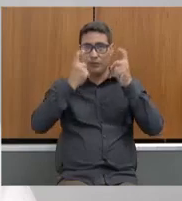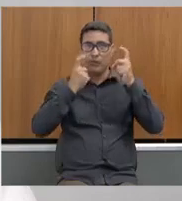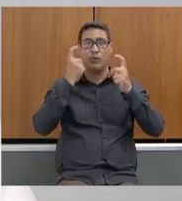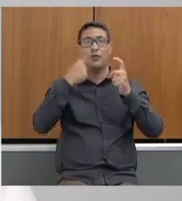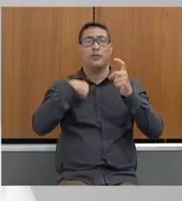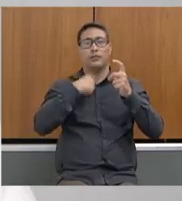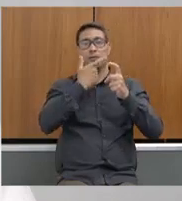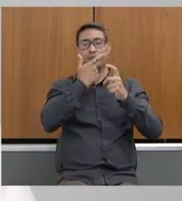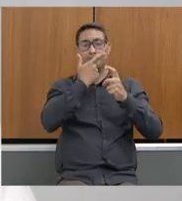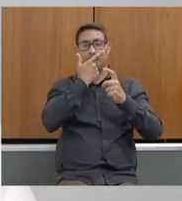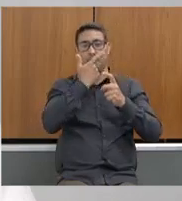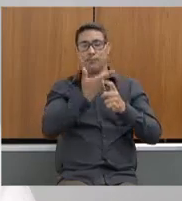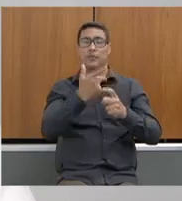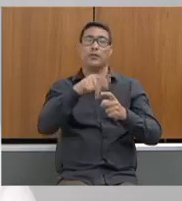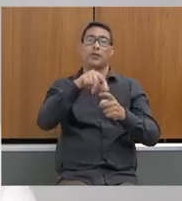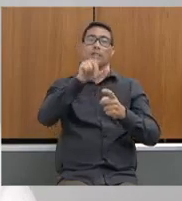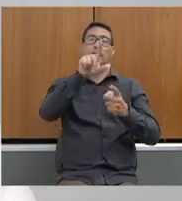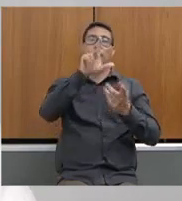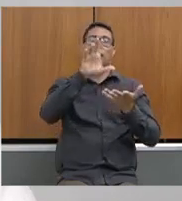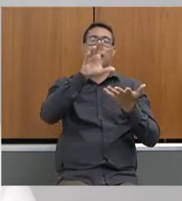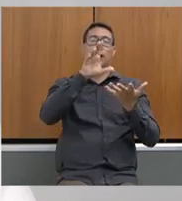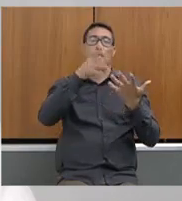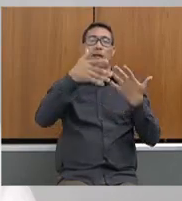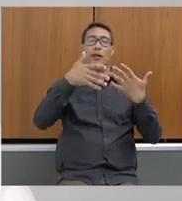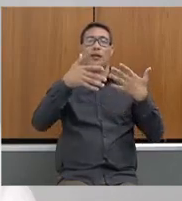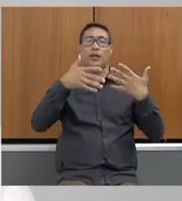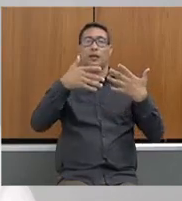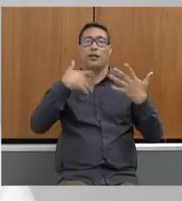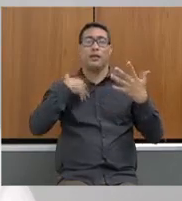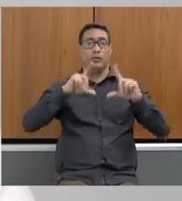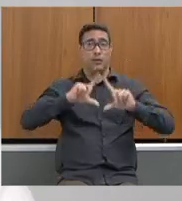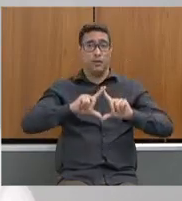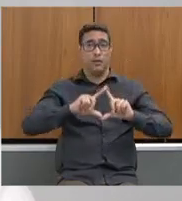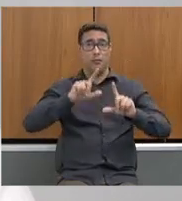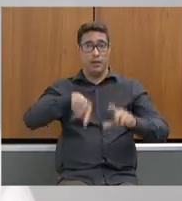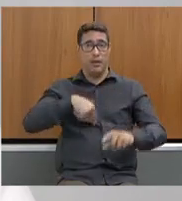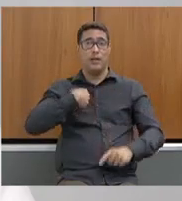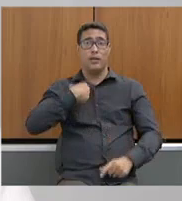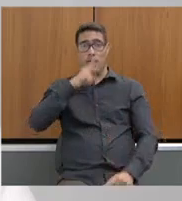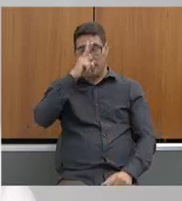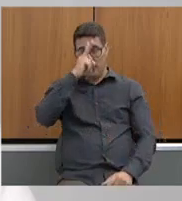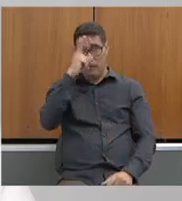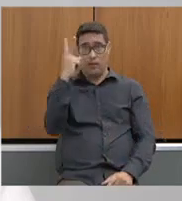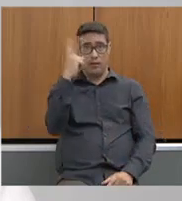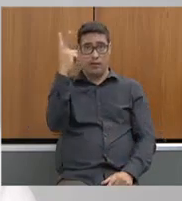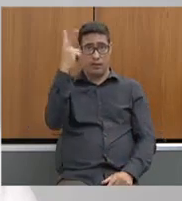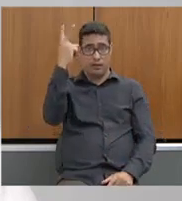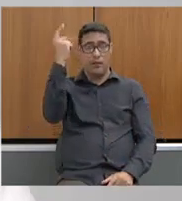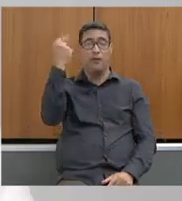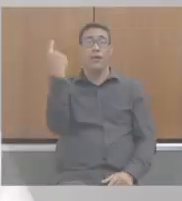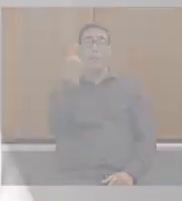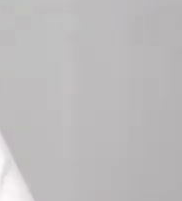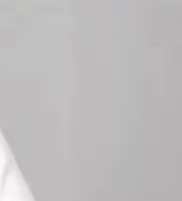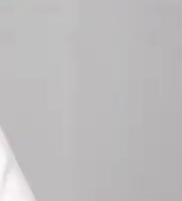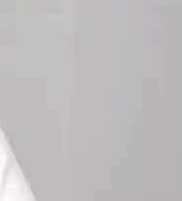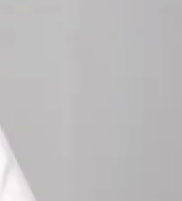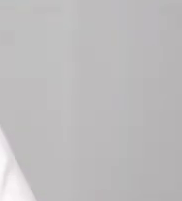dito aqui, dentro da Assembleia, é grave. A governança interna,